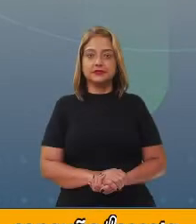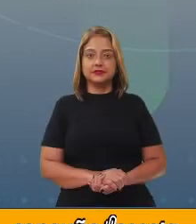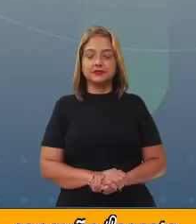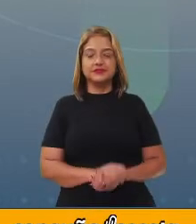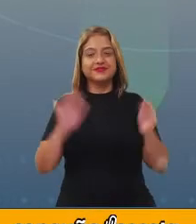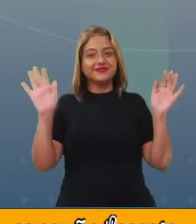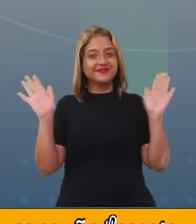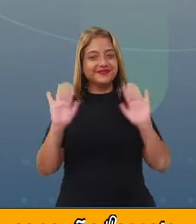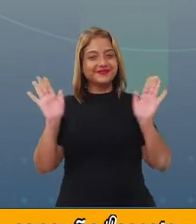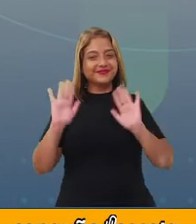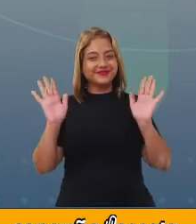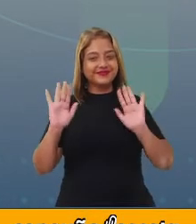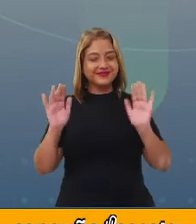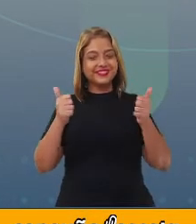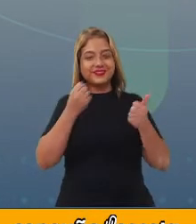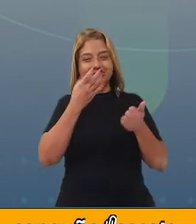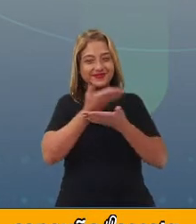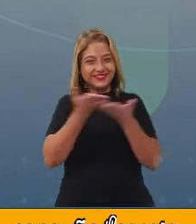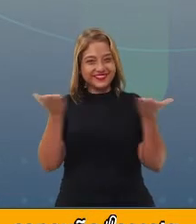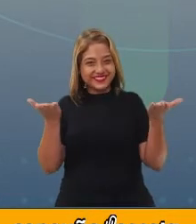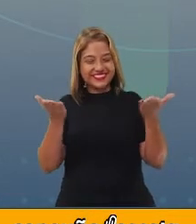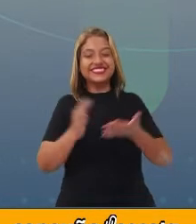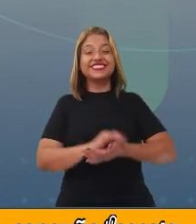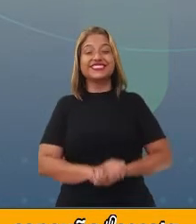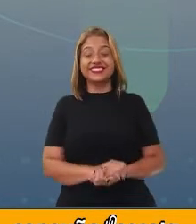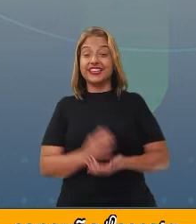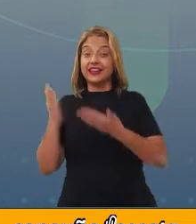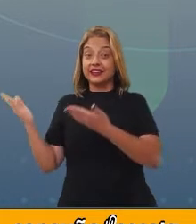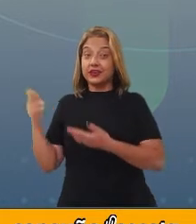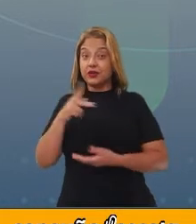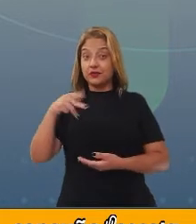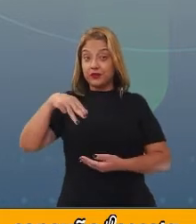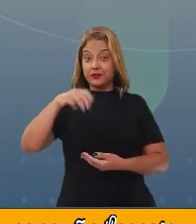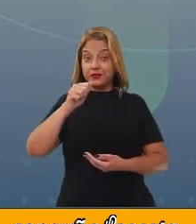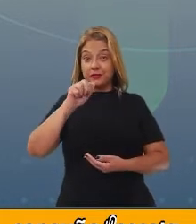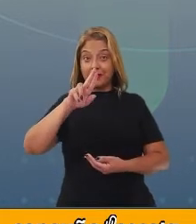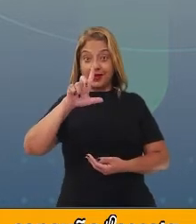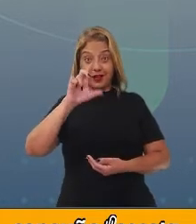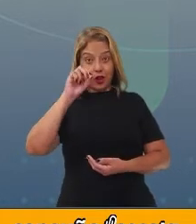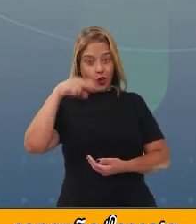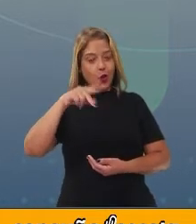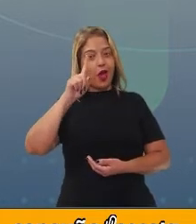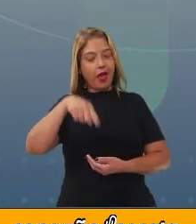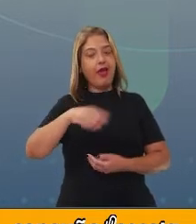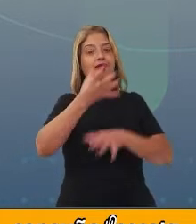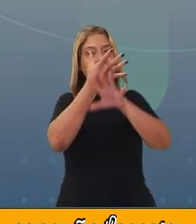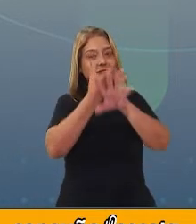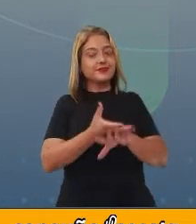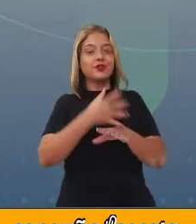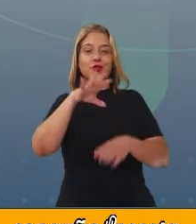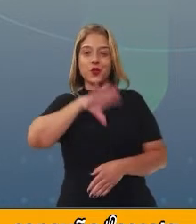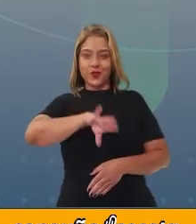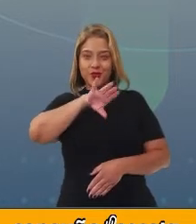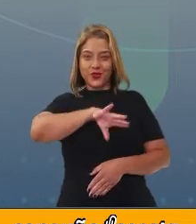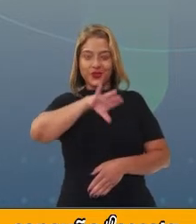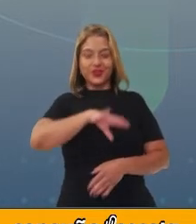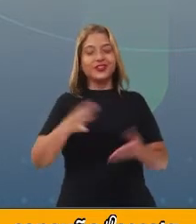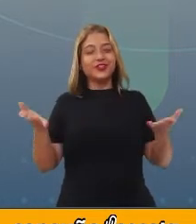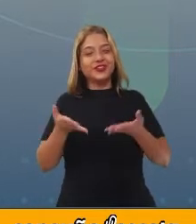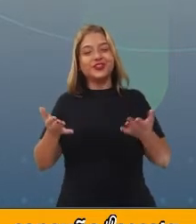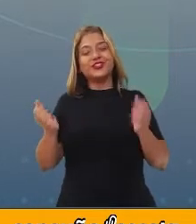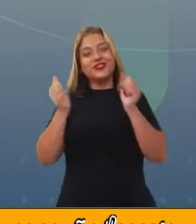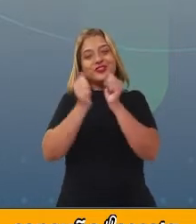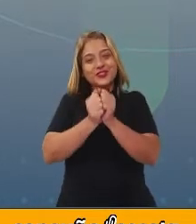Olá, pessoal! Tudo bem com vocês? Eu sou o professor Marlon, professor de língua portuguesa, e hoje estou na